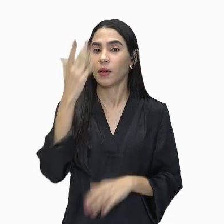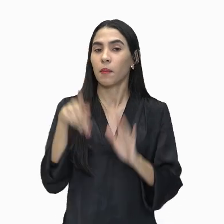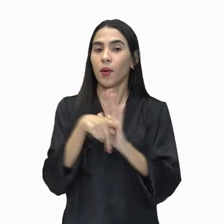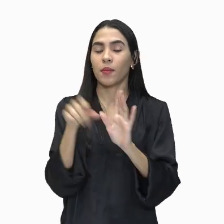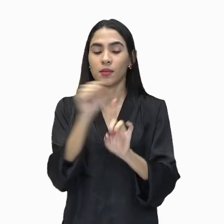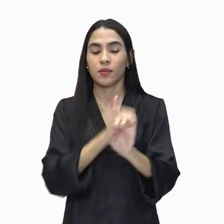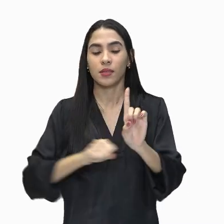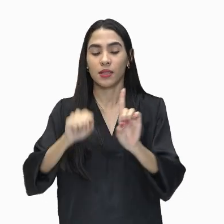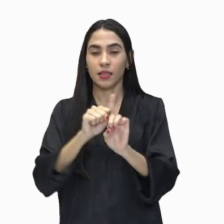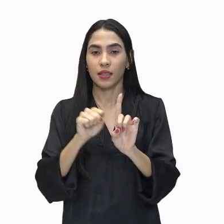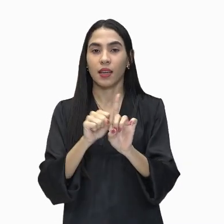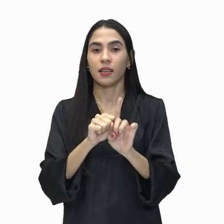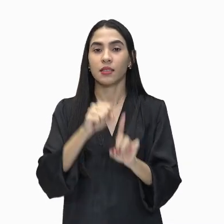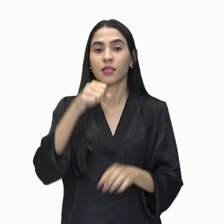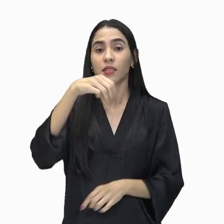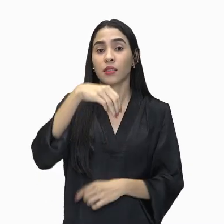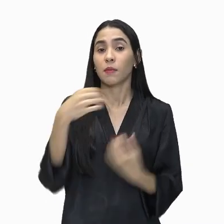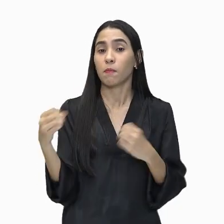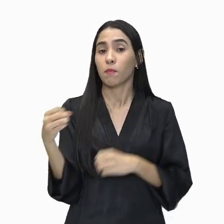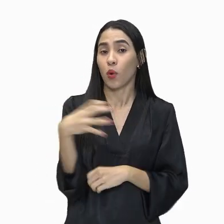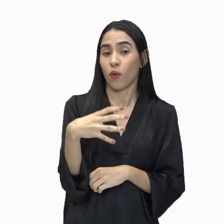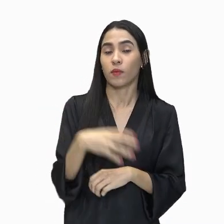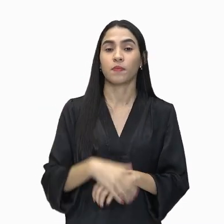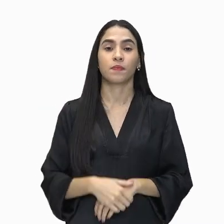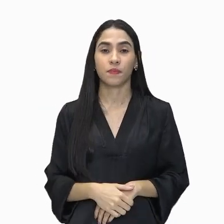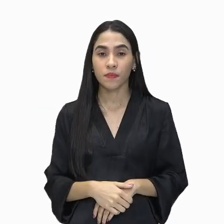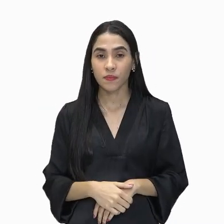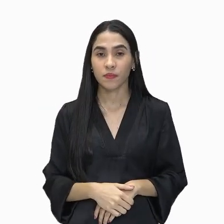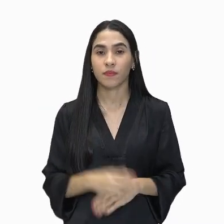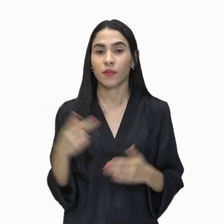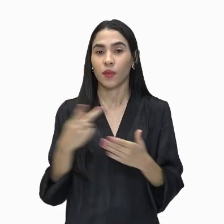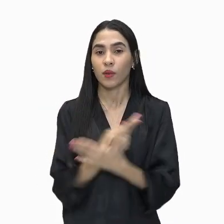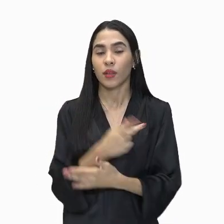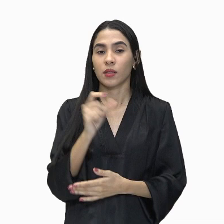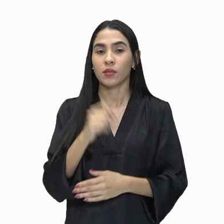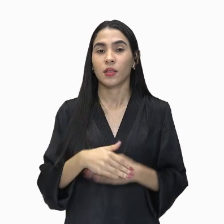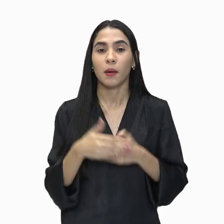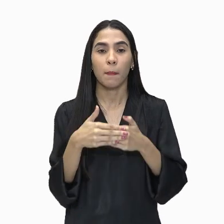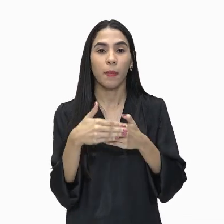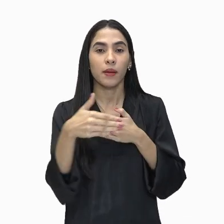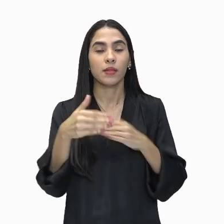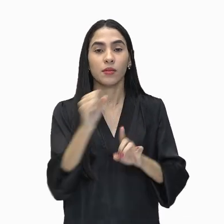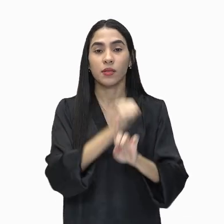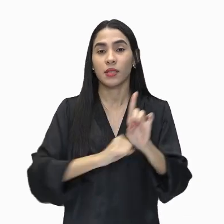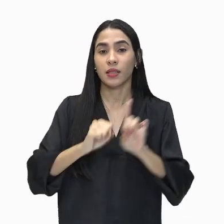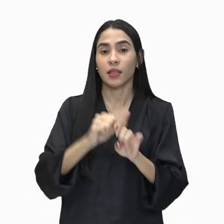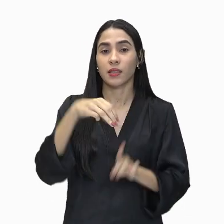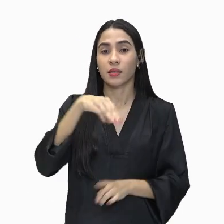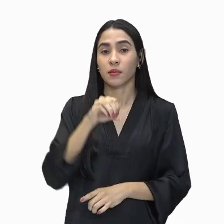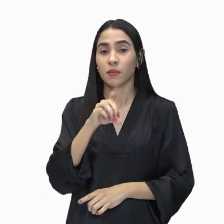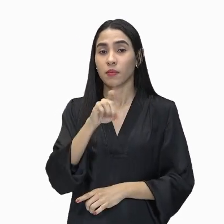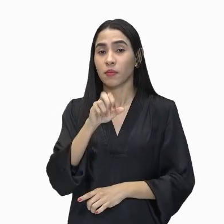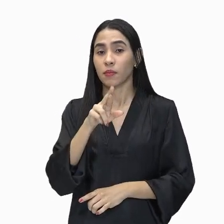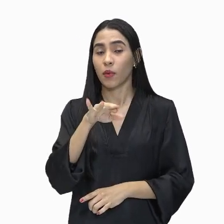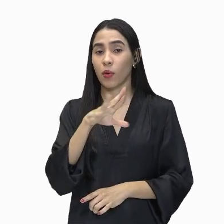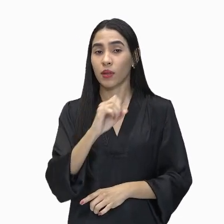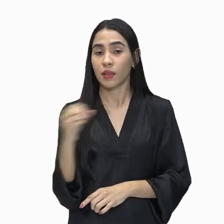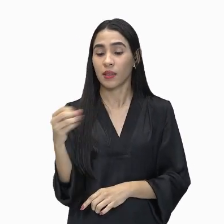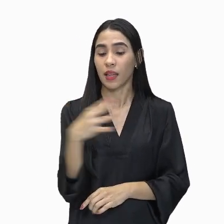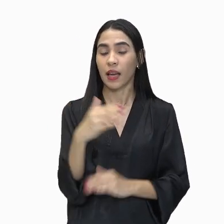sociedade moderna. Ela acontece a partir da sociedade moderna, que é